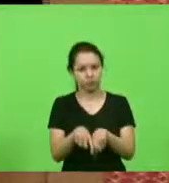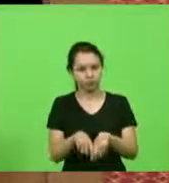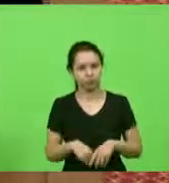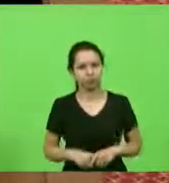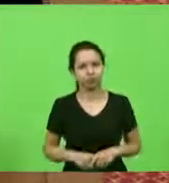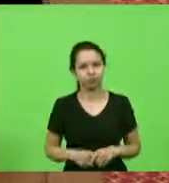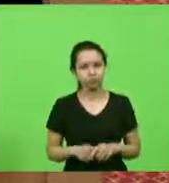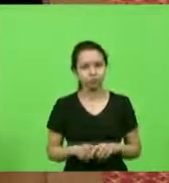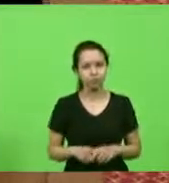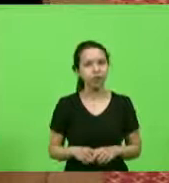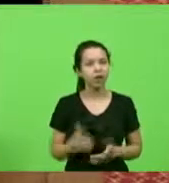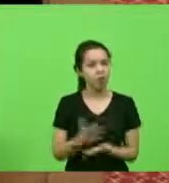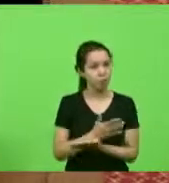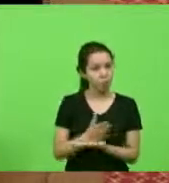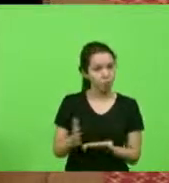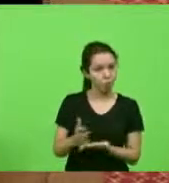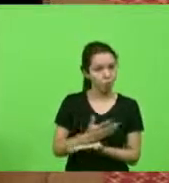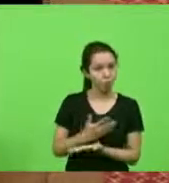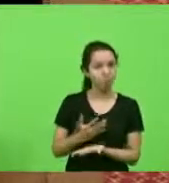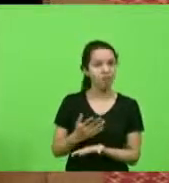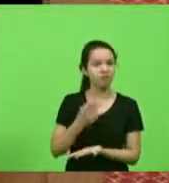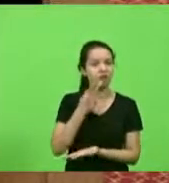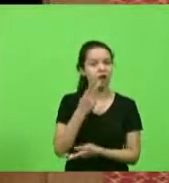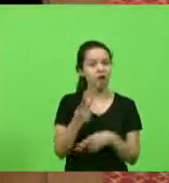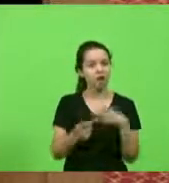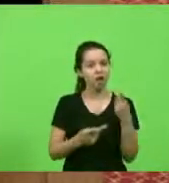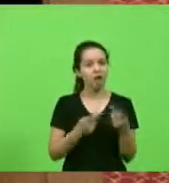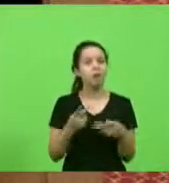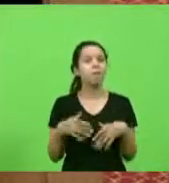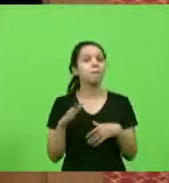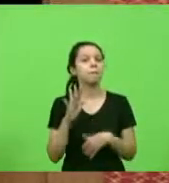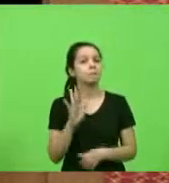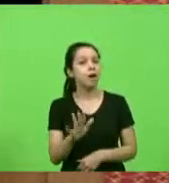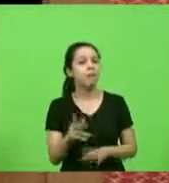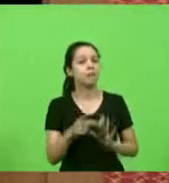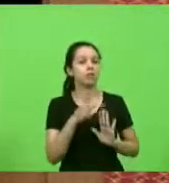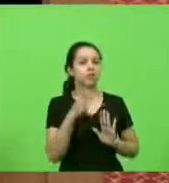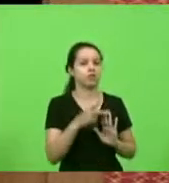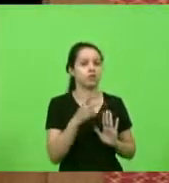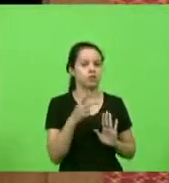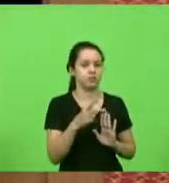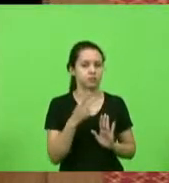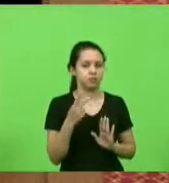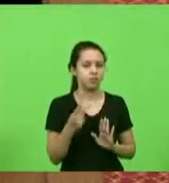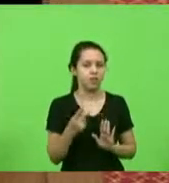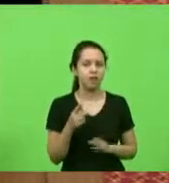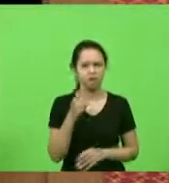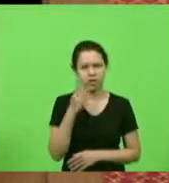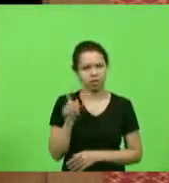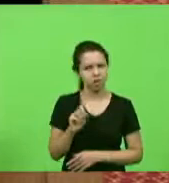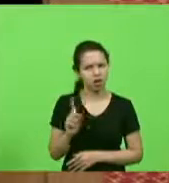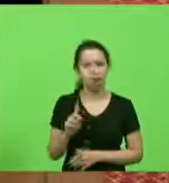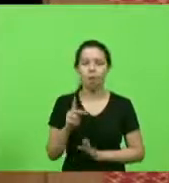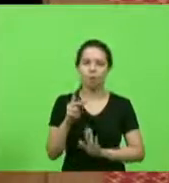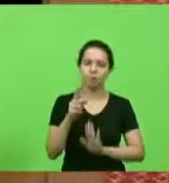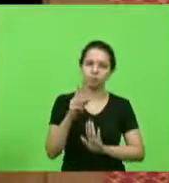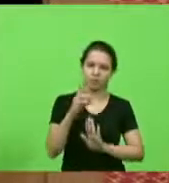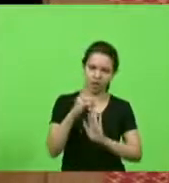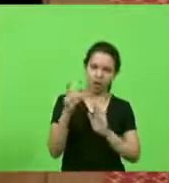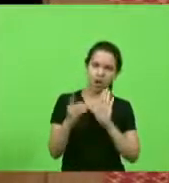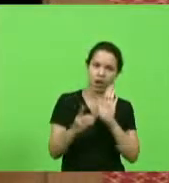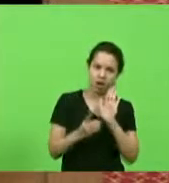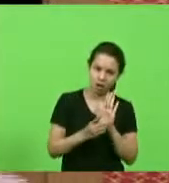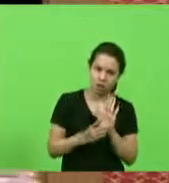alguns questionaram sobre essa portaria eu inclusive disse não decreto governador tem mais